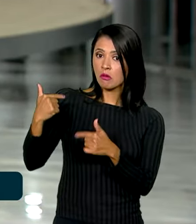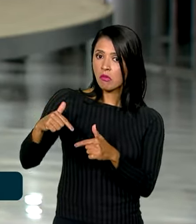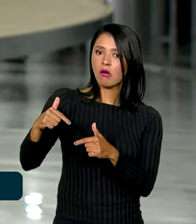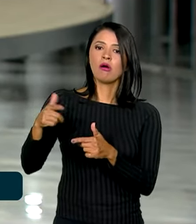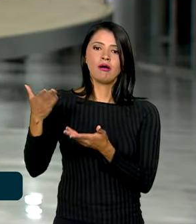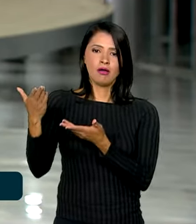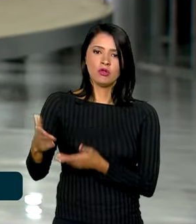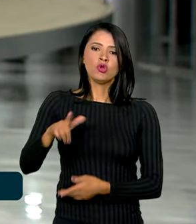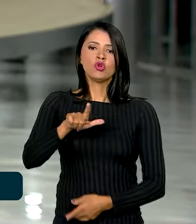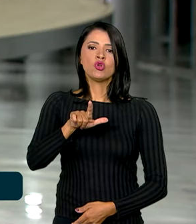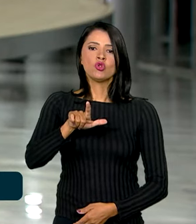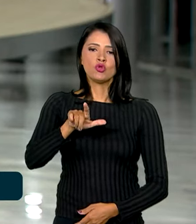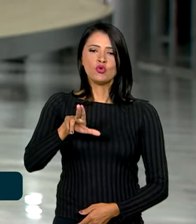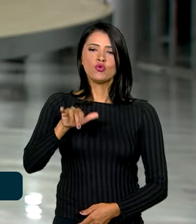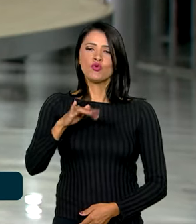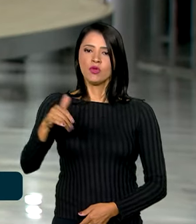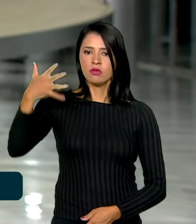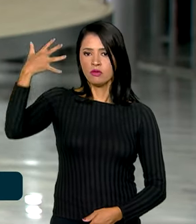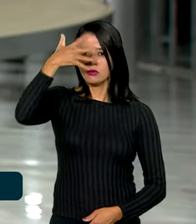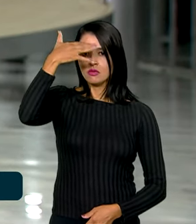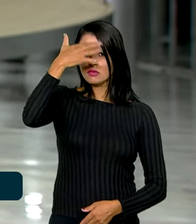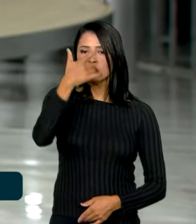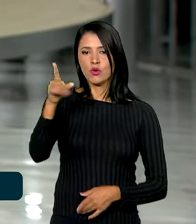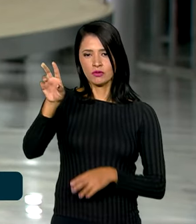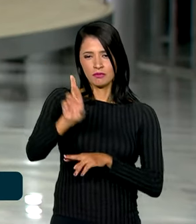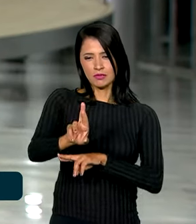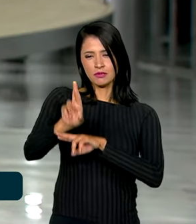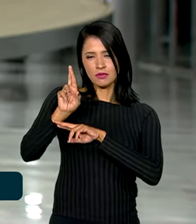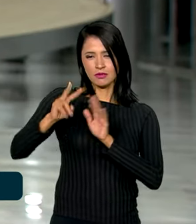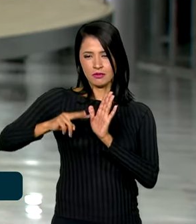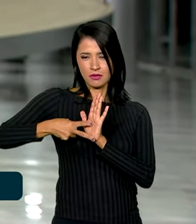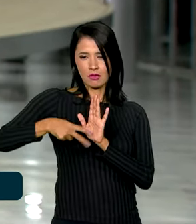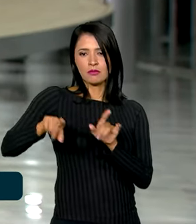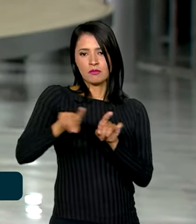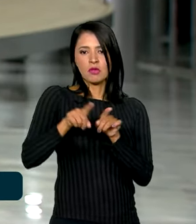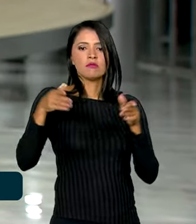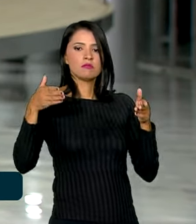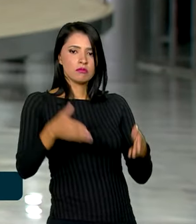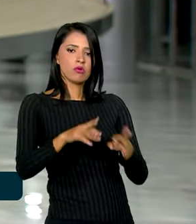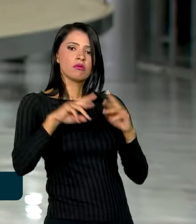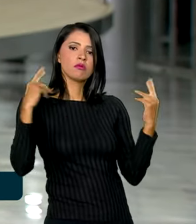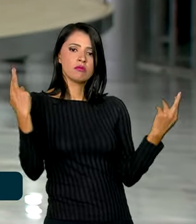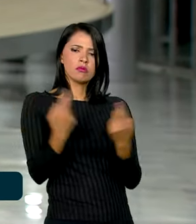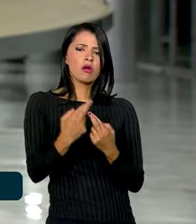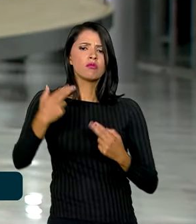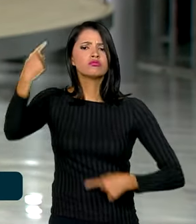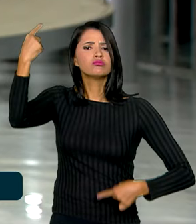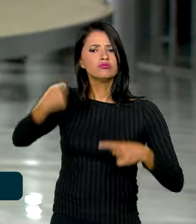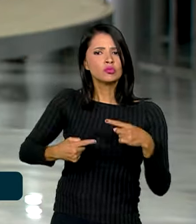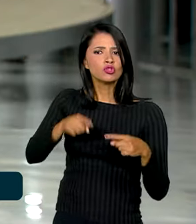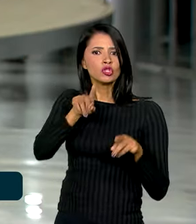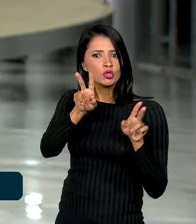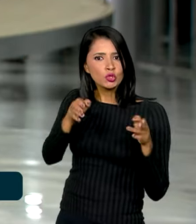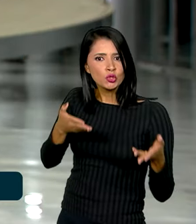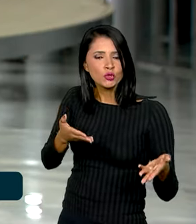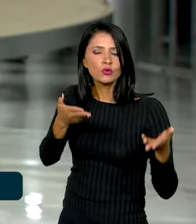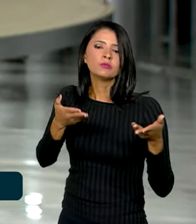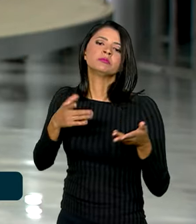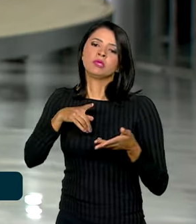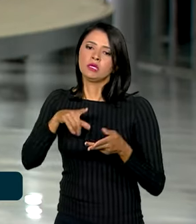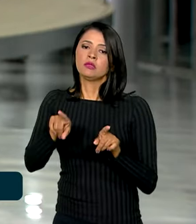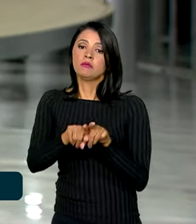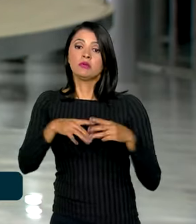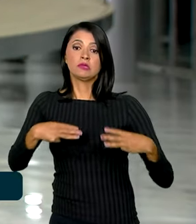Emprego, Luiz Marinho, e representantes das centrais sindicais também participaram de reunião para discutir o tema. Ministérios da